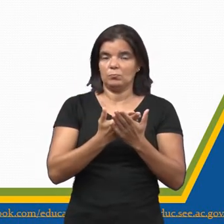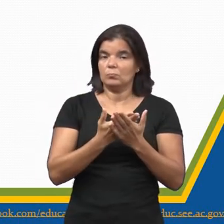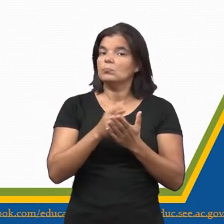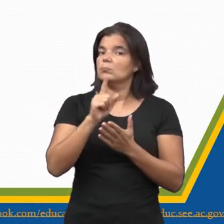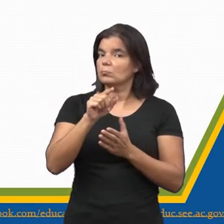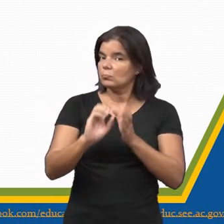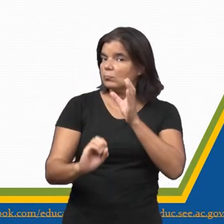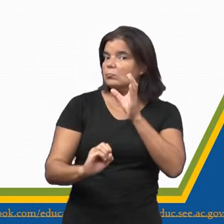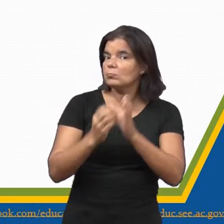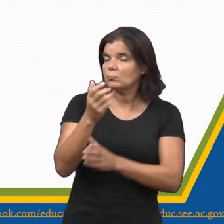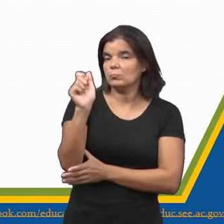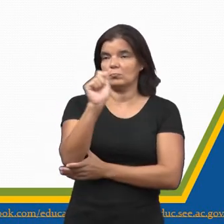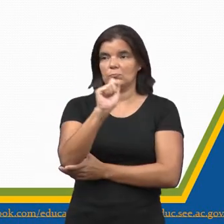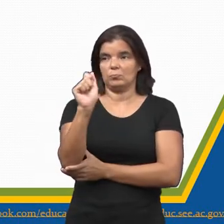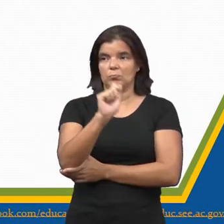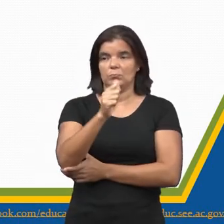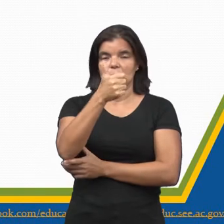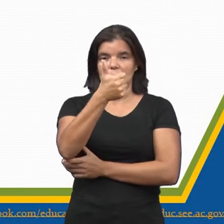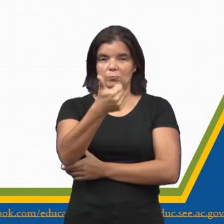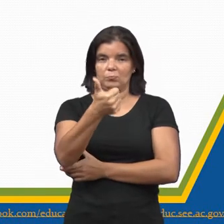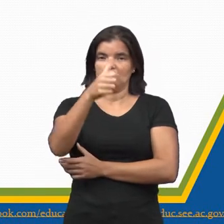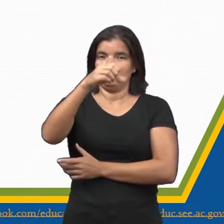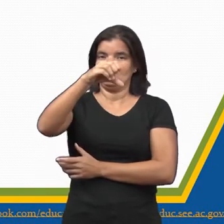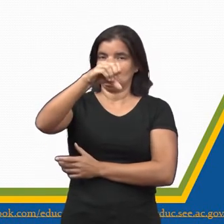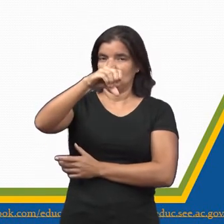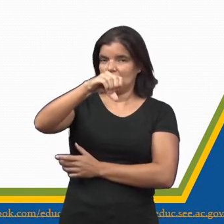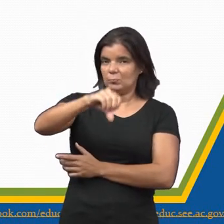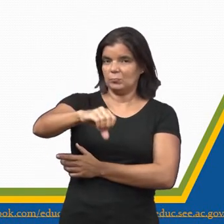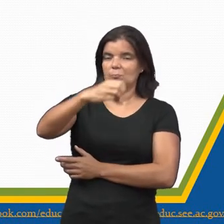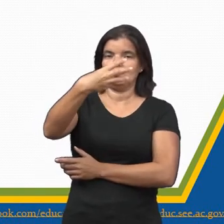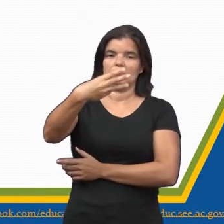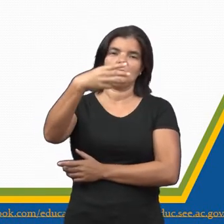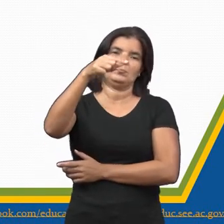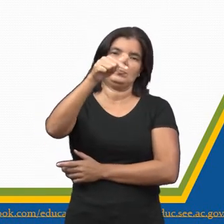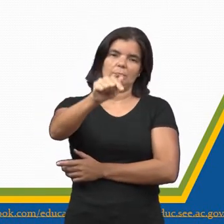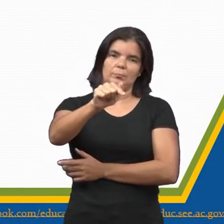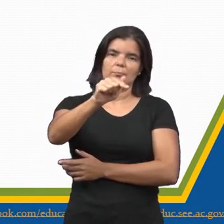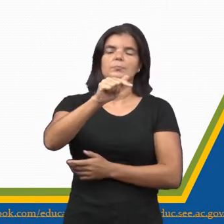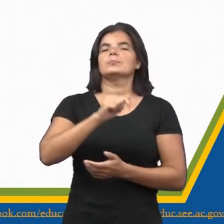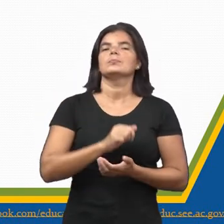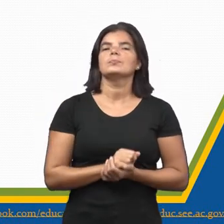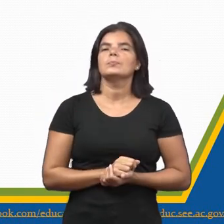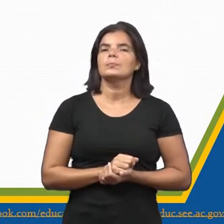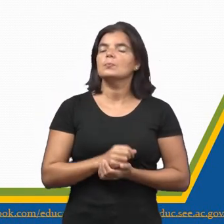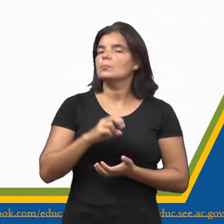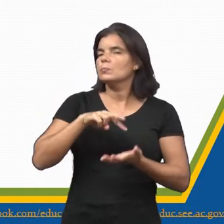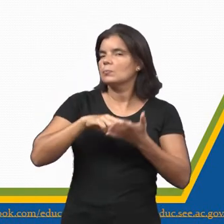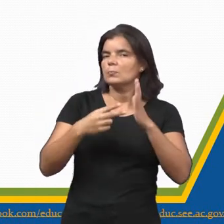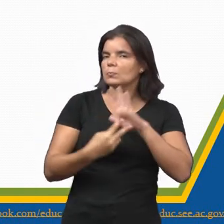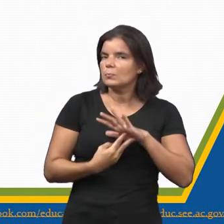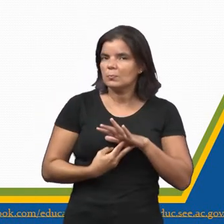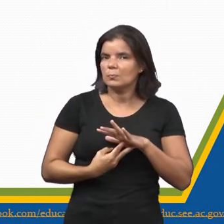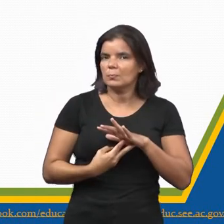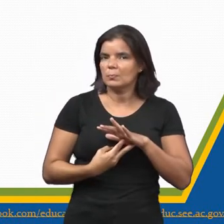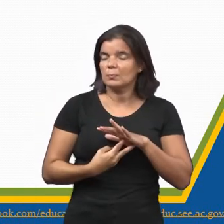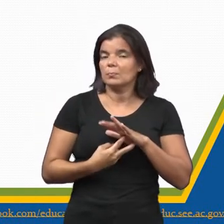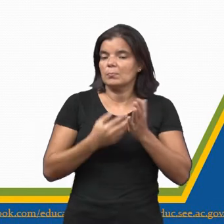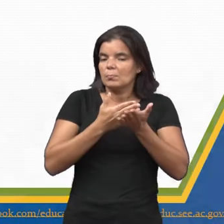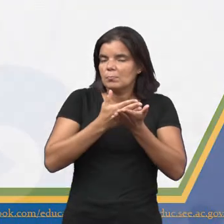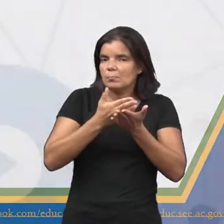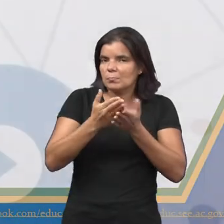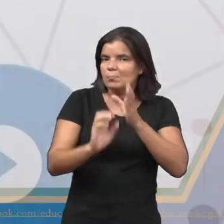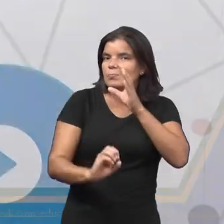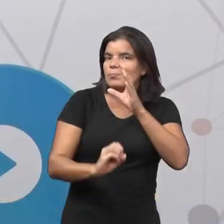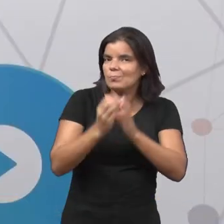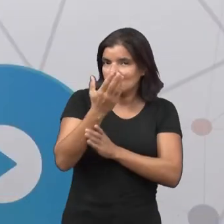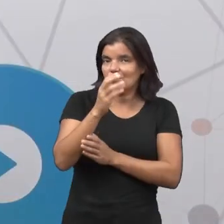Esta ocorreu em agosto do ano de 1937. Ou seja, é a partir da